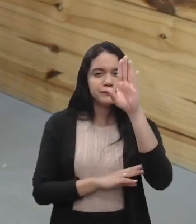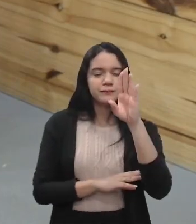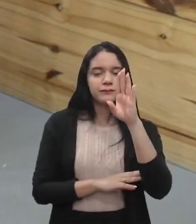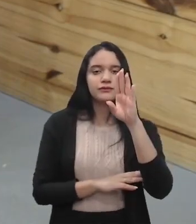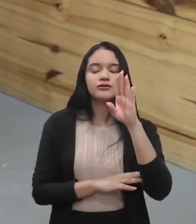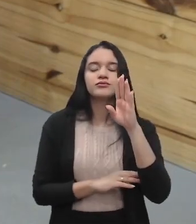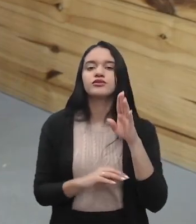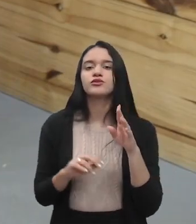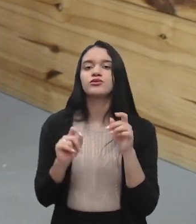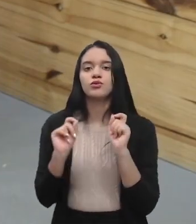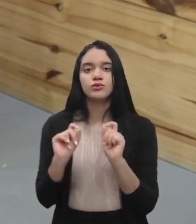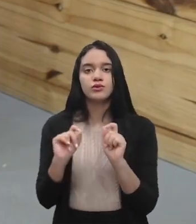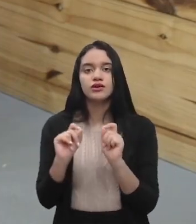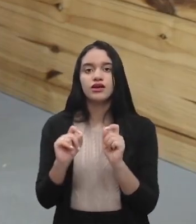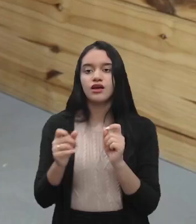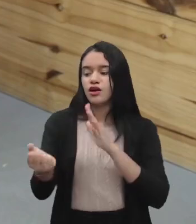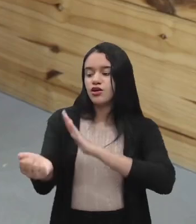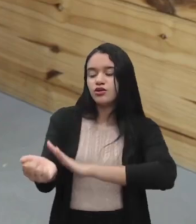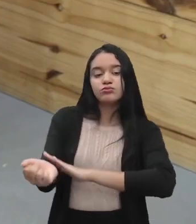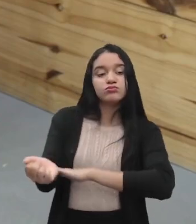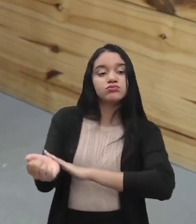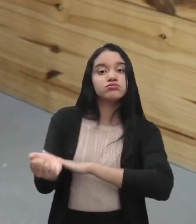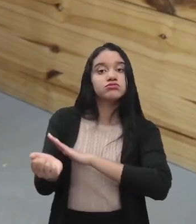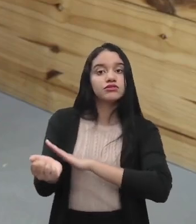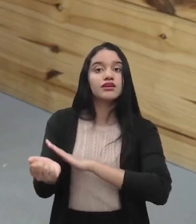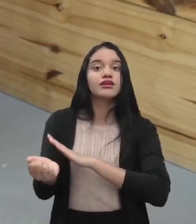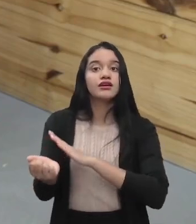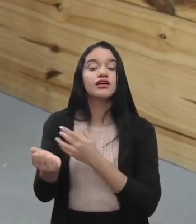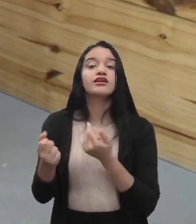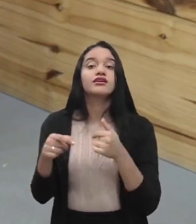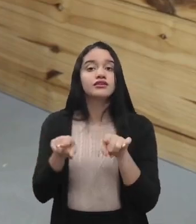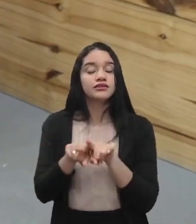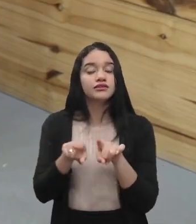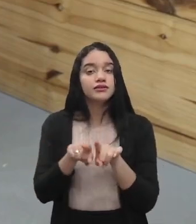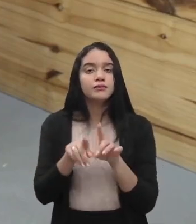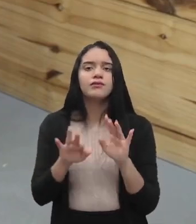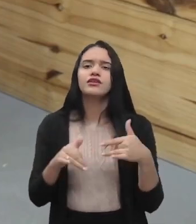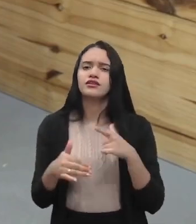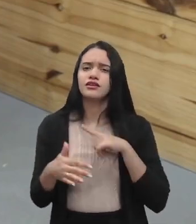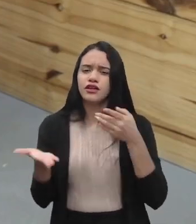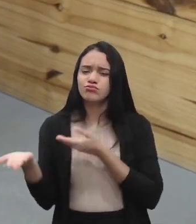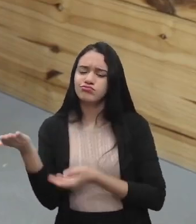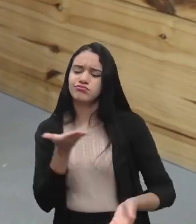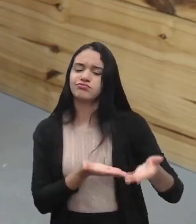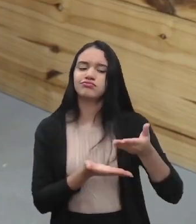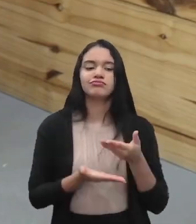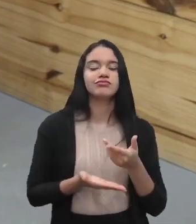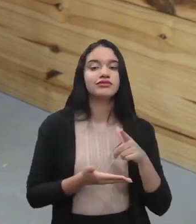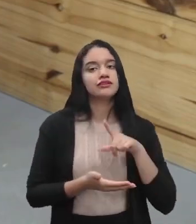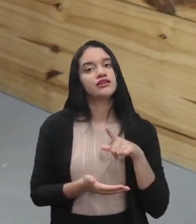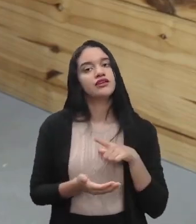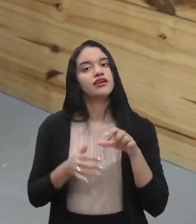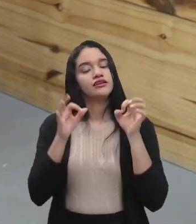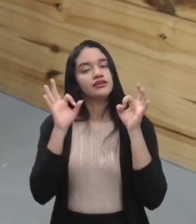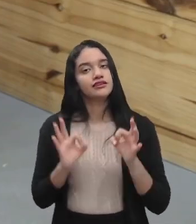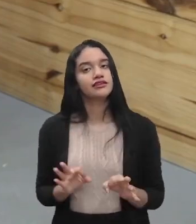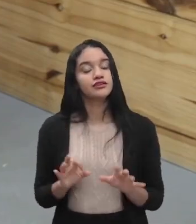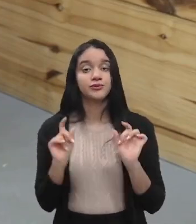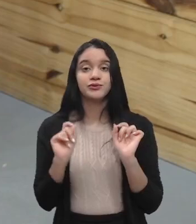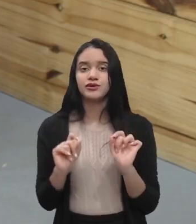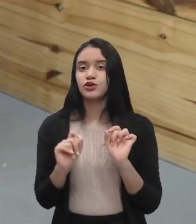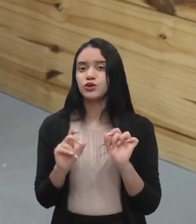à pressão arterial e à glicose. Então, tem que estar todo mundo envolvido para a gente ter a certeza de que